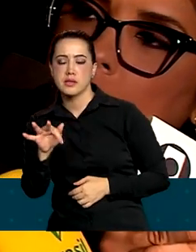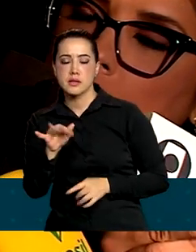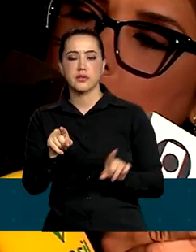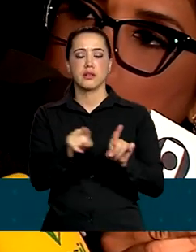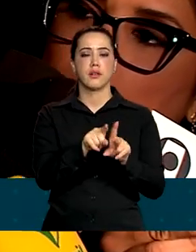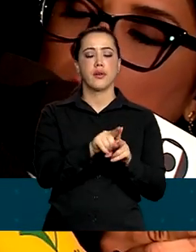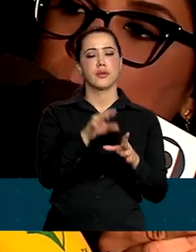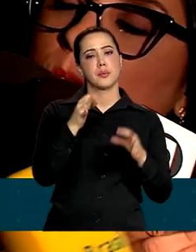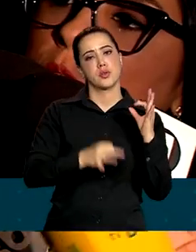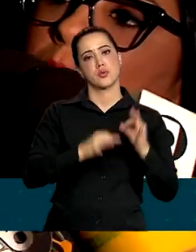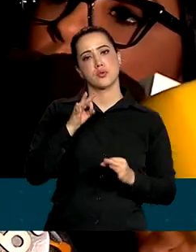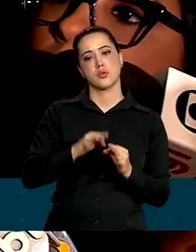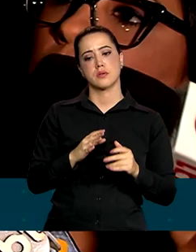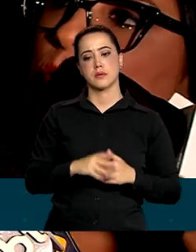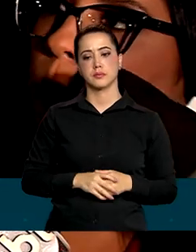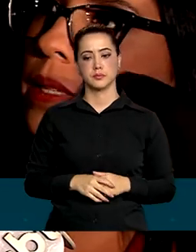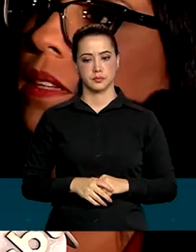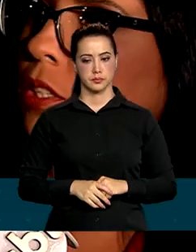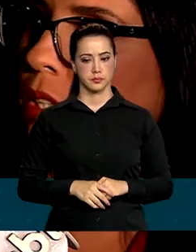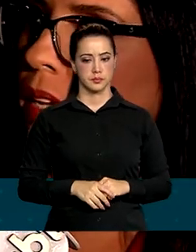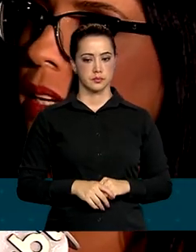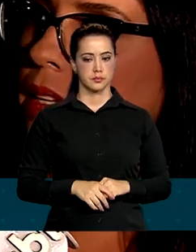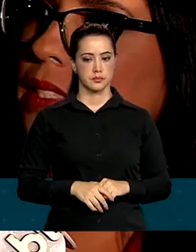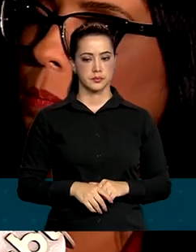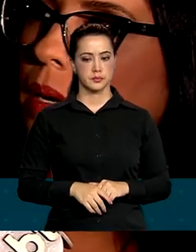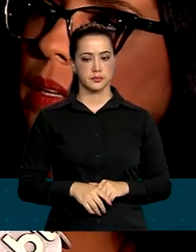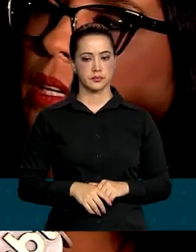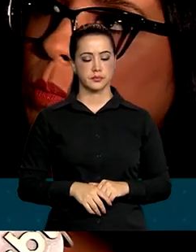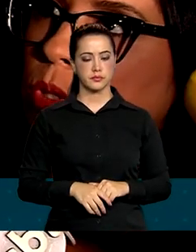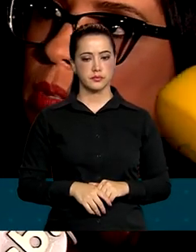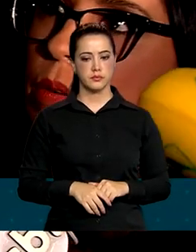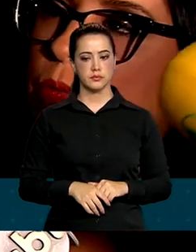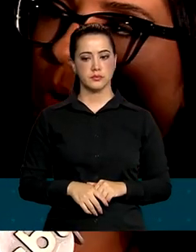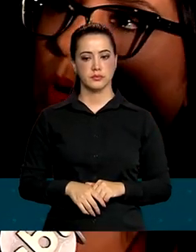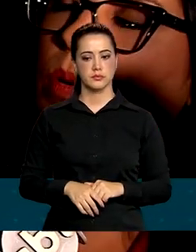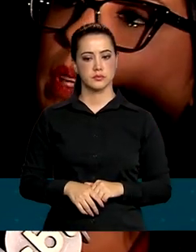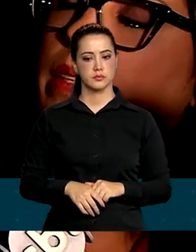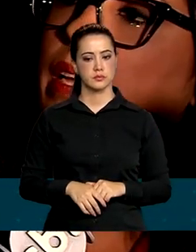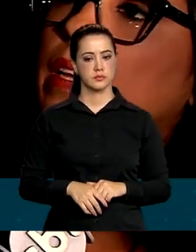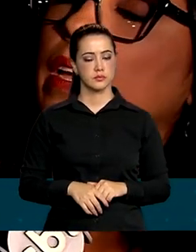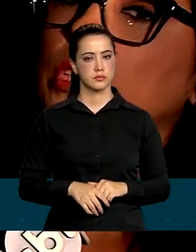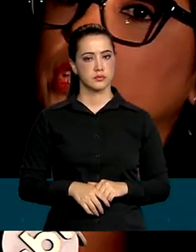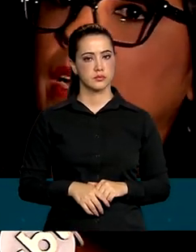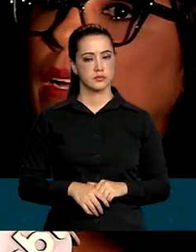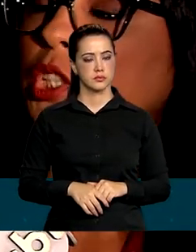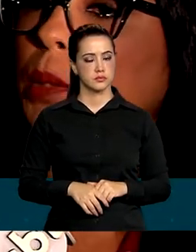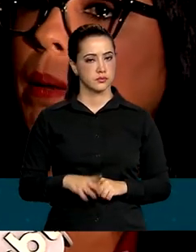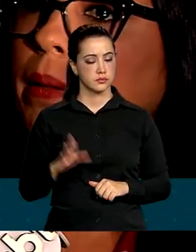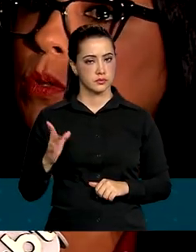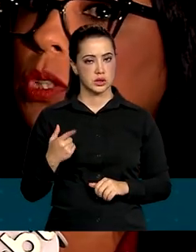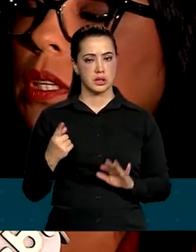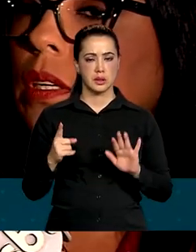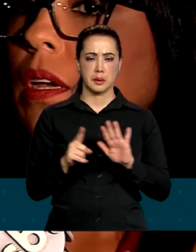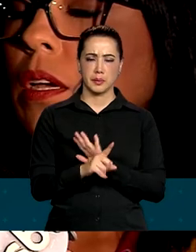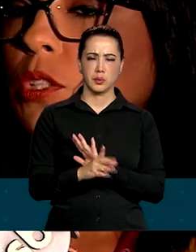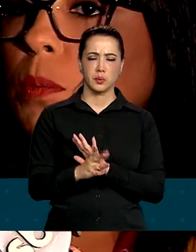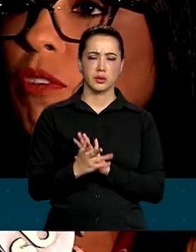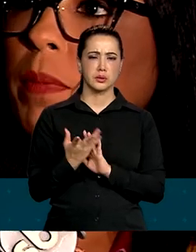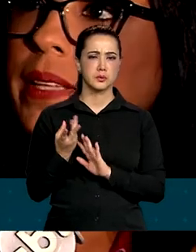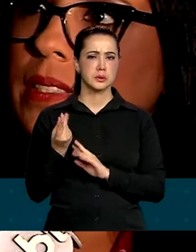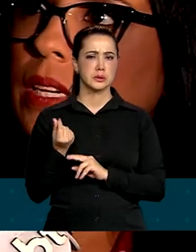quanto pelo Judiciário. Mas acho importante o presidente estar aqui na semana em que o Bolsonaro volta e tem já chamamento de